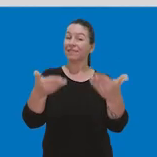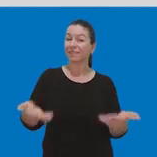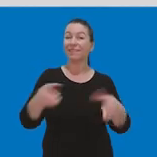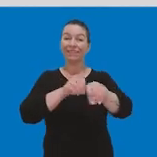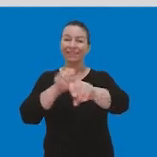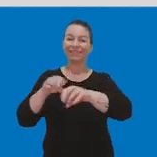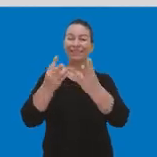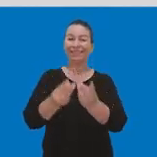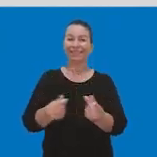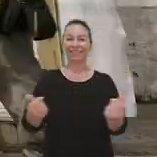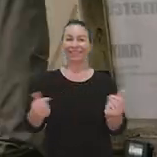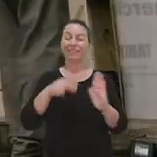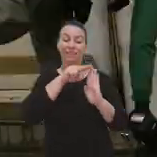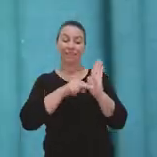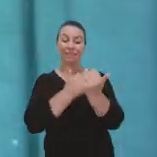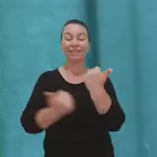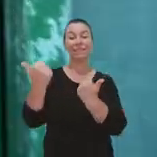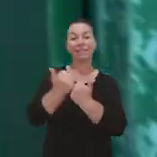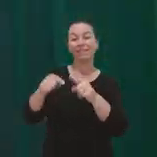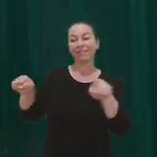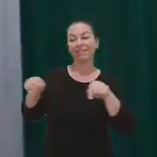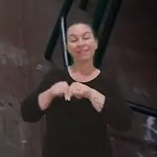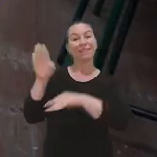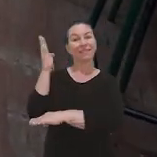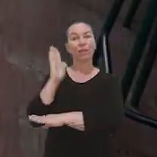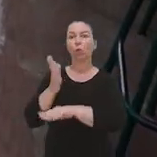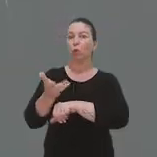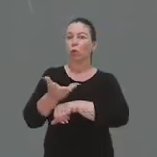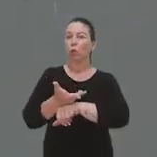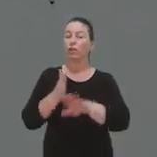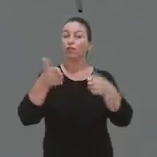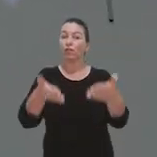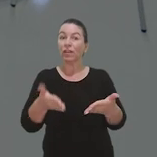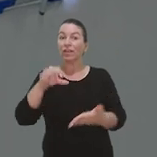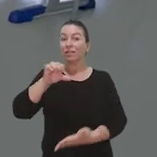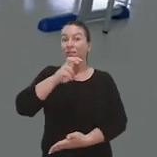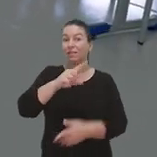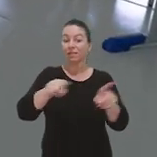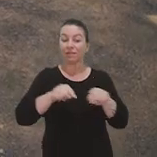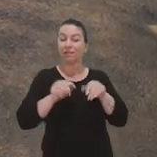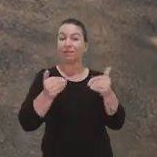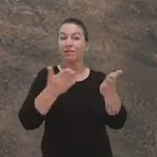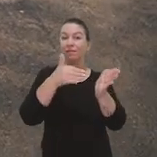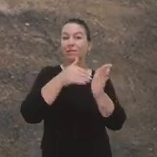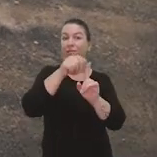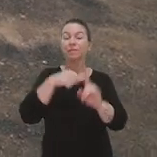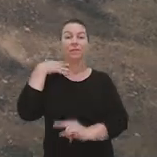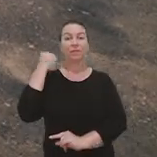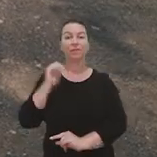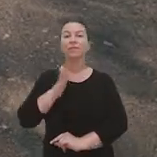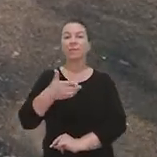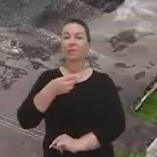educação de qualidade. O programa de substituição de salas de madeira está a todo vapor. São 95 salas já entregues e até abril estão